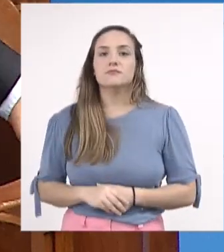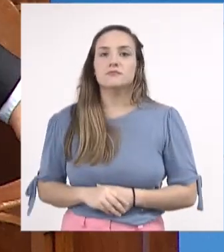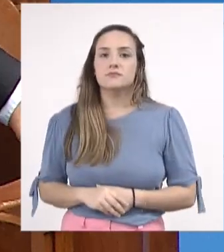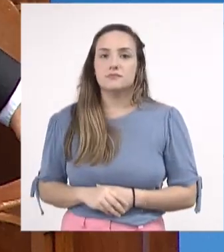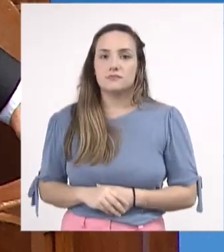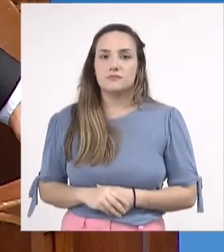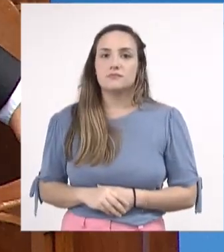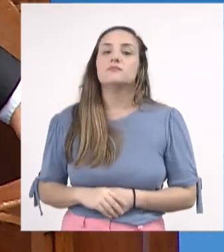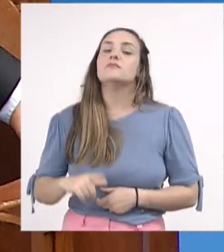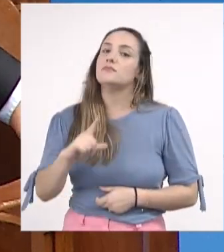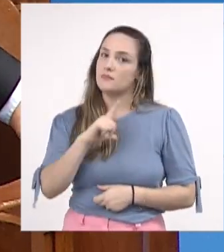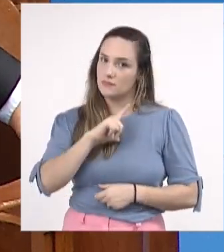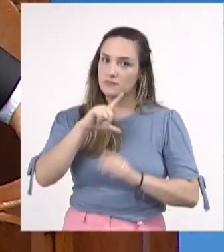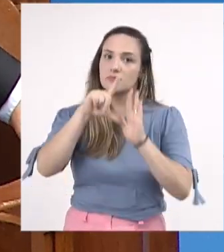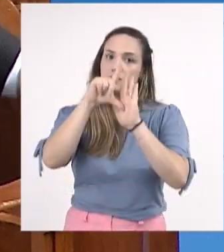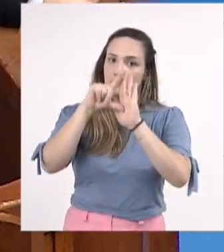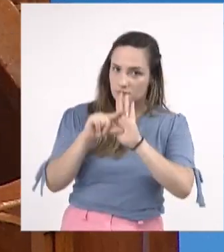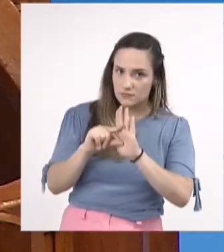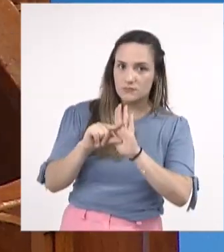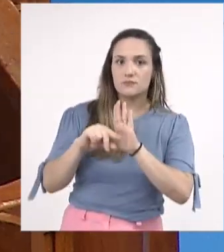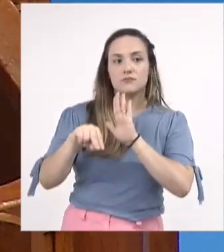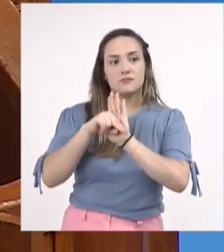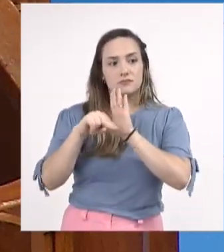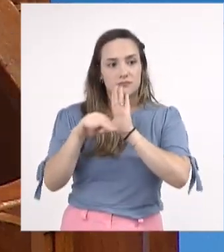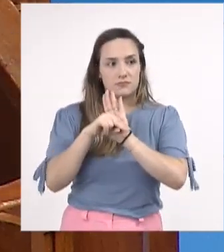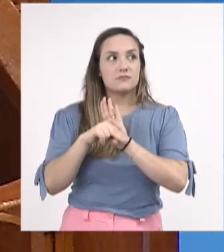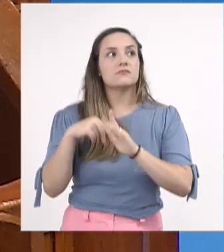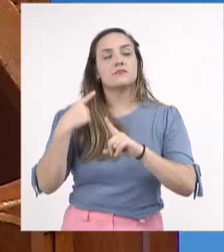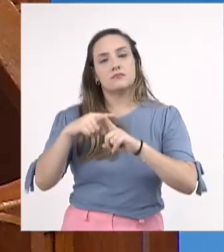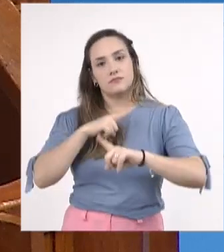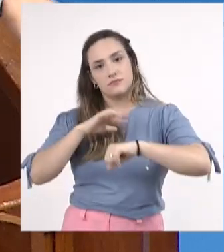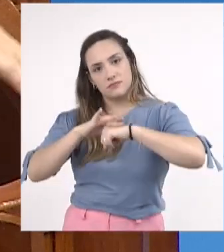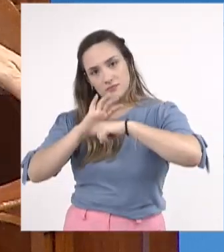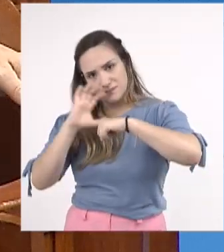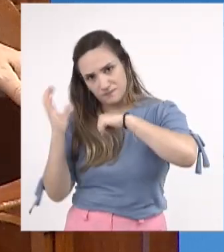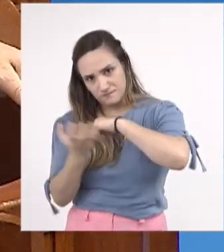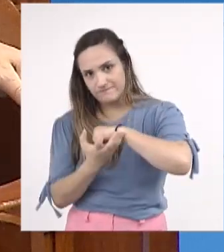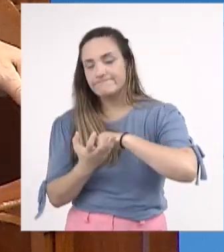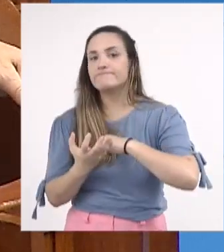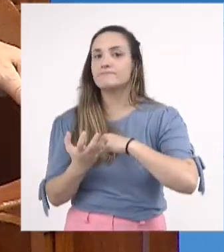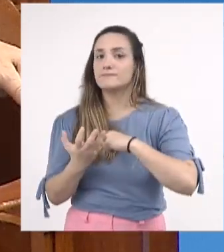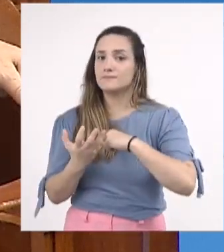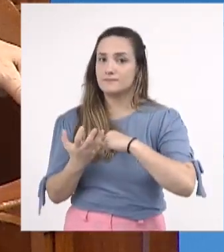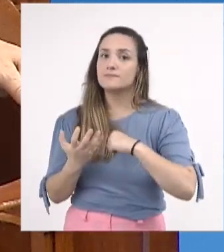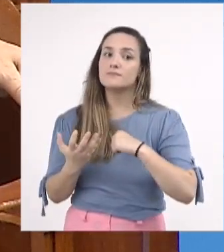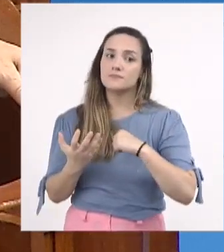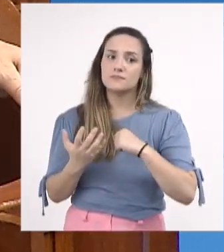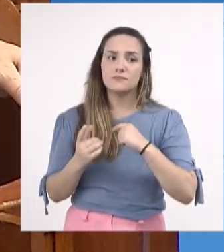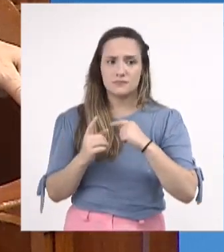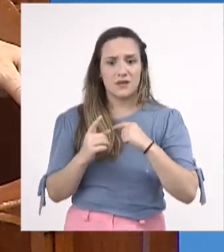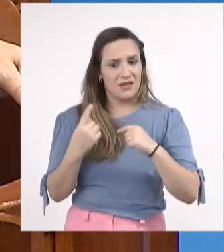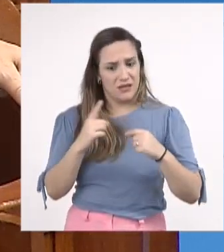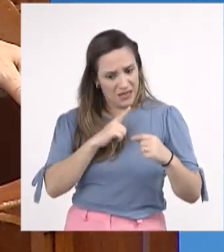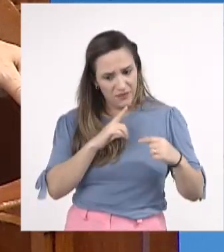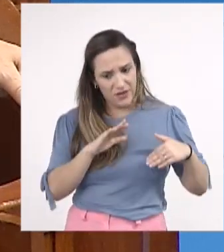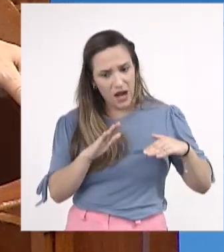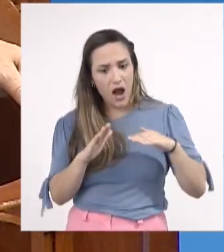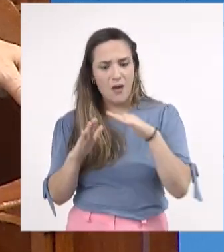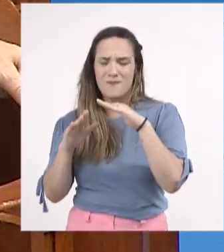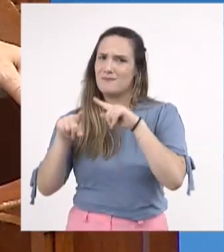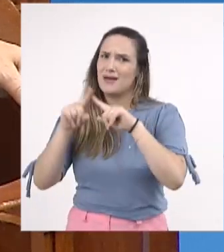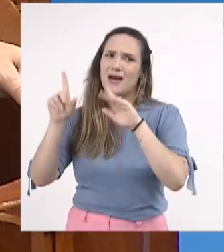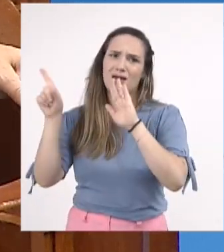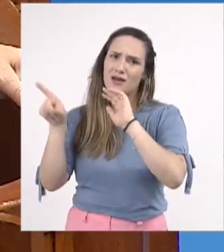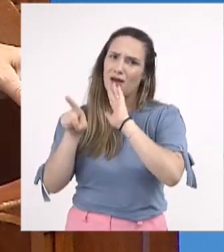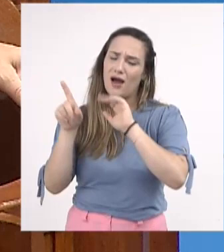recuo nessa nota, enquanto a gente estava numa crescente aí nos últimos anos. Então, é preciso